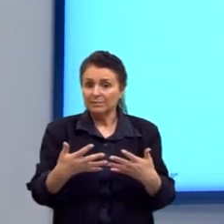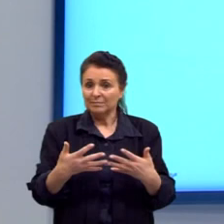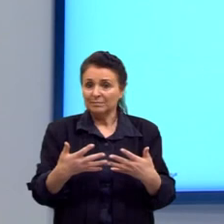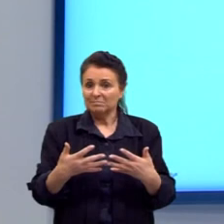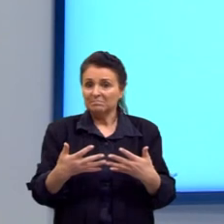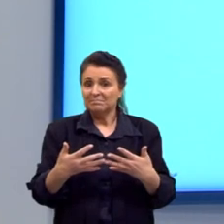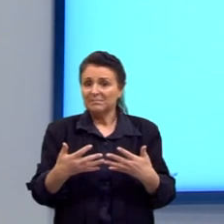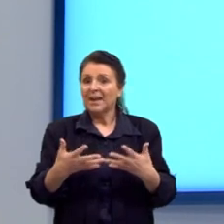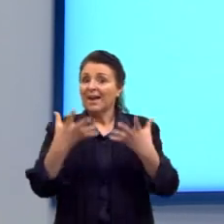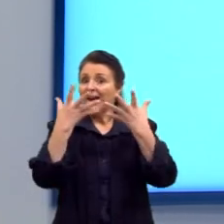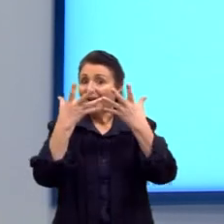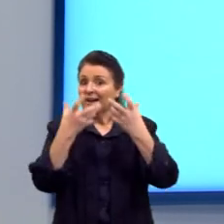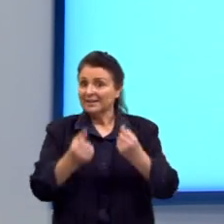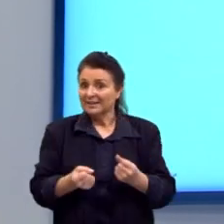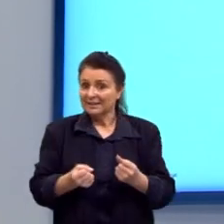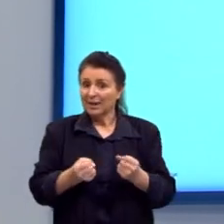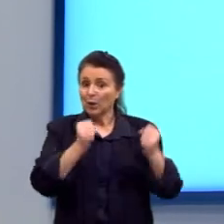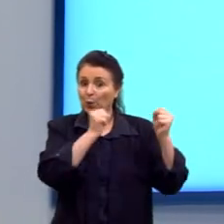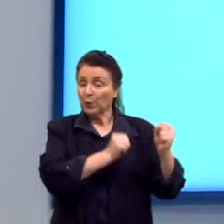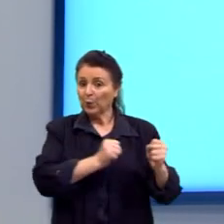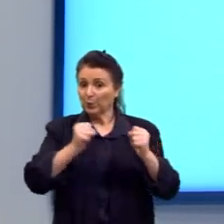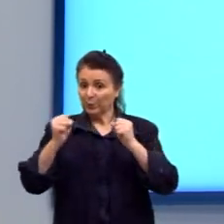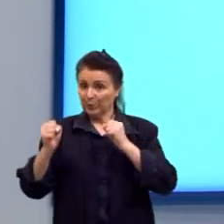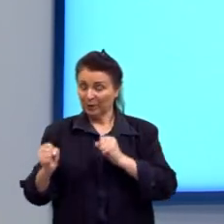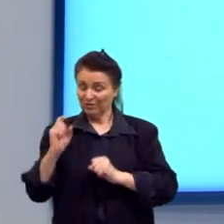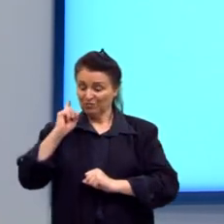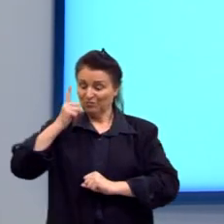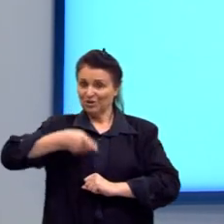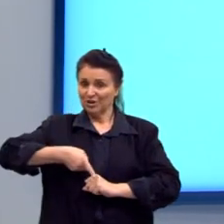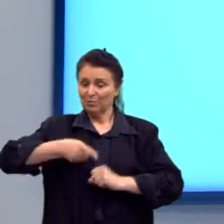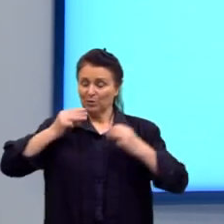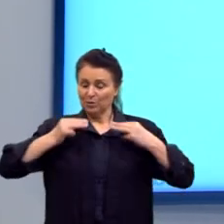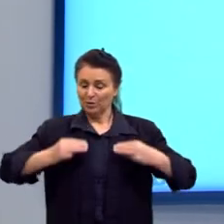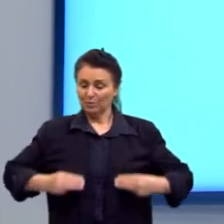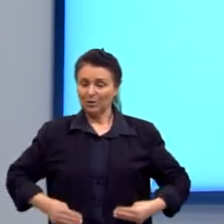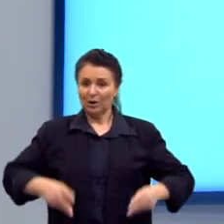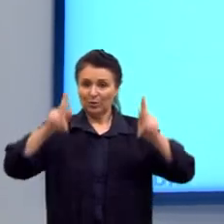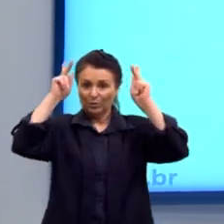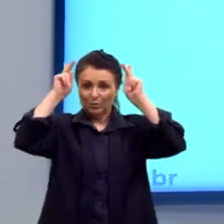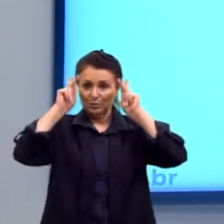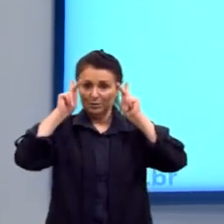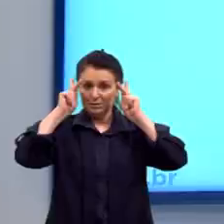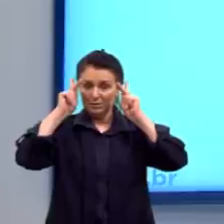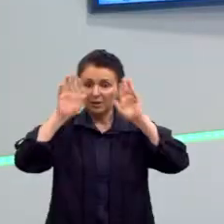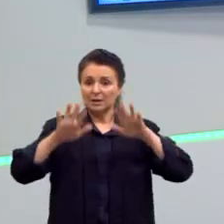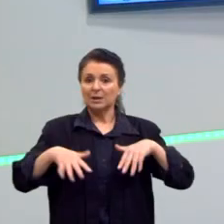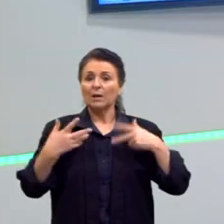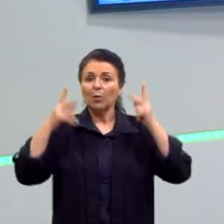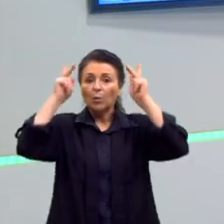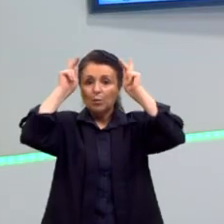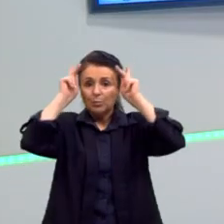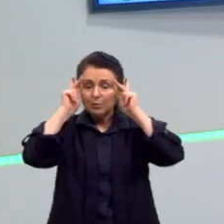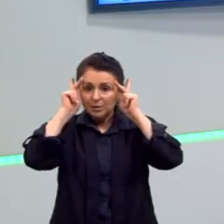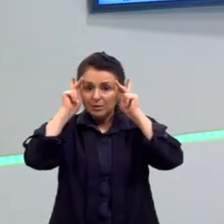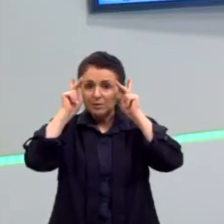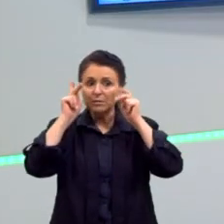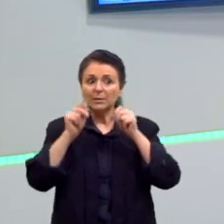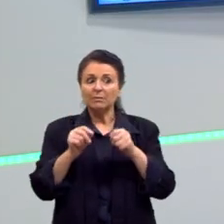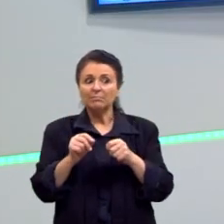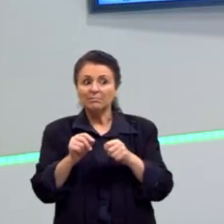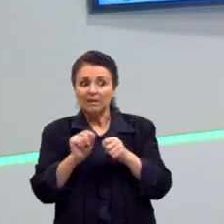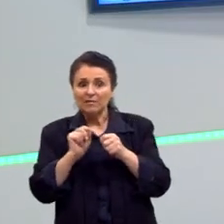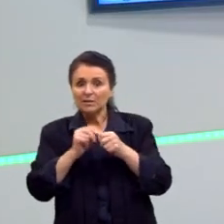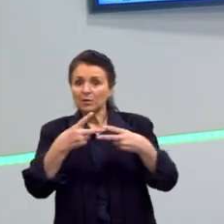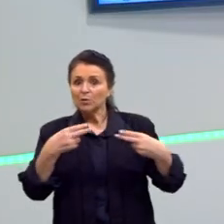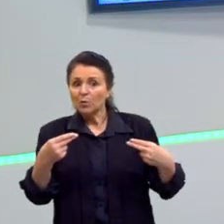conveniência entre o poder tirânico e a moral do príncipe. Então, o príncipe devia agir de acordo com o momento. Olha